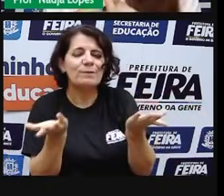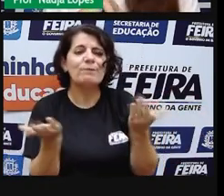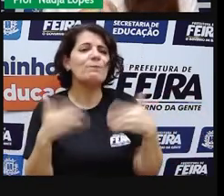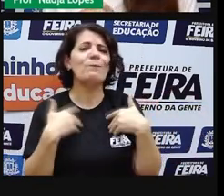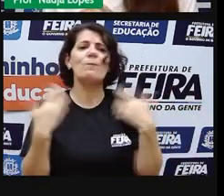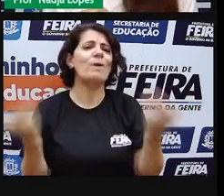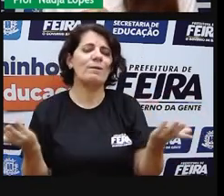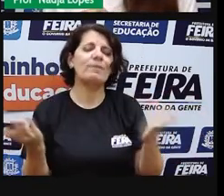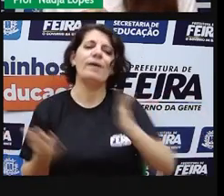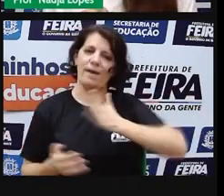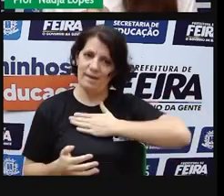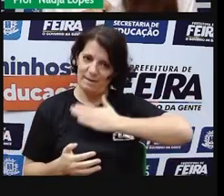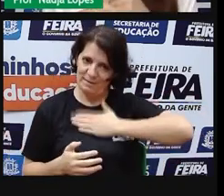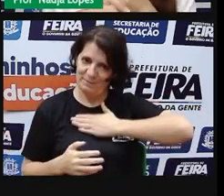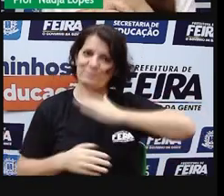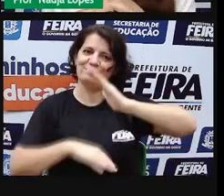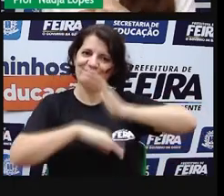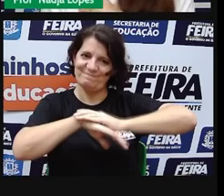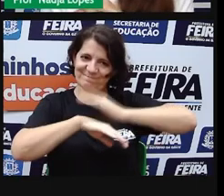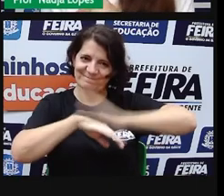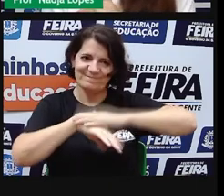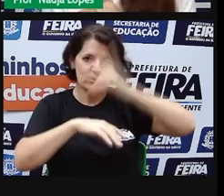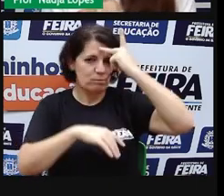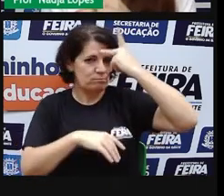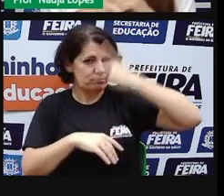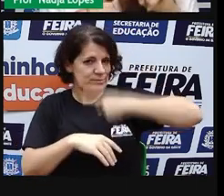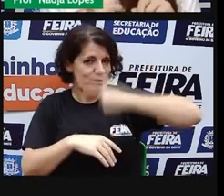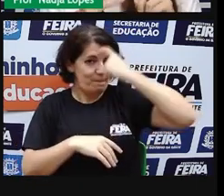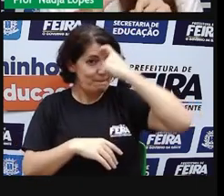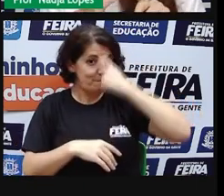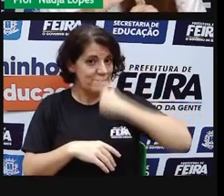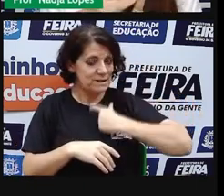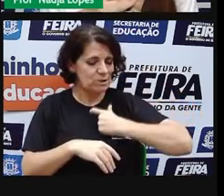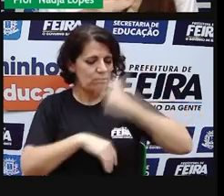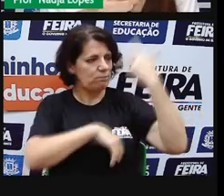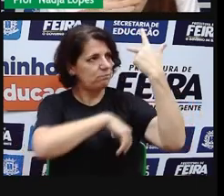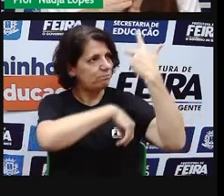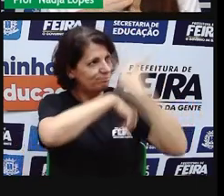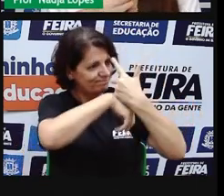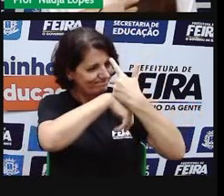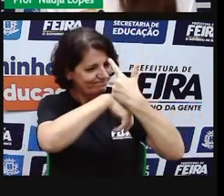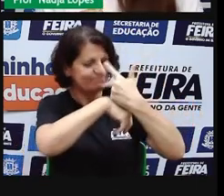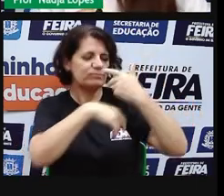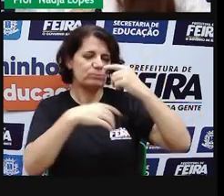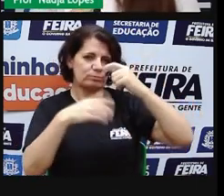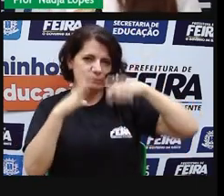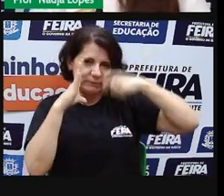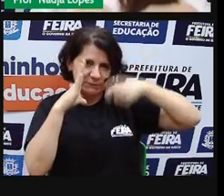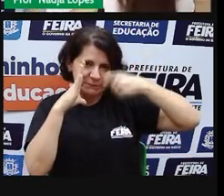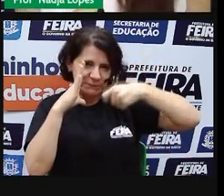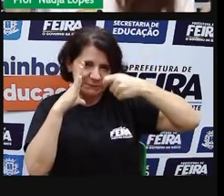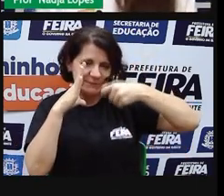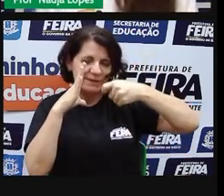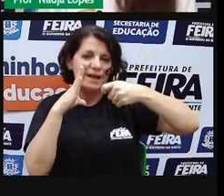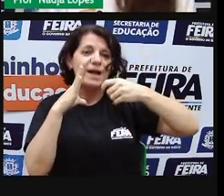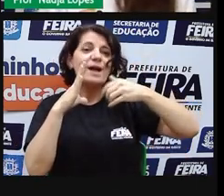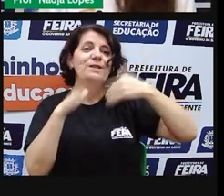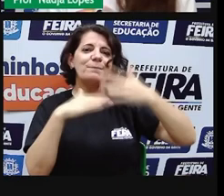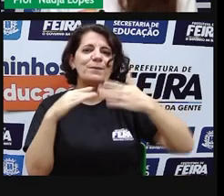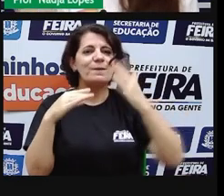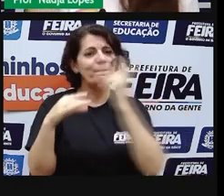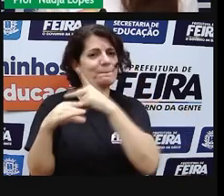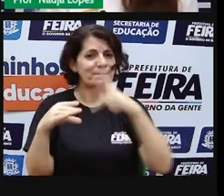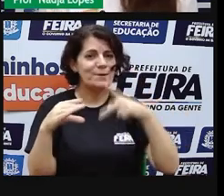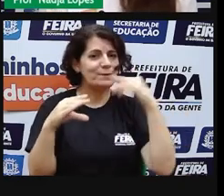no comércio? Na indústria? Na agricultura pecuária? Ou você tem outro tipo de atividade